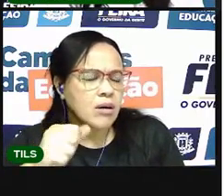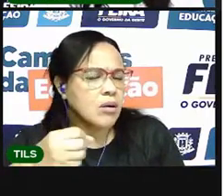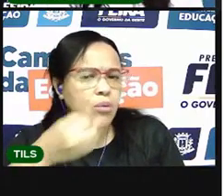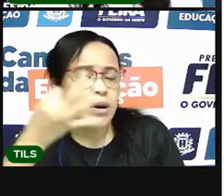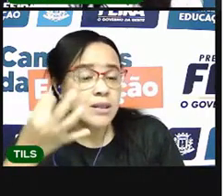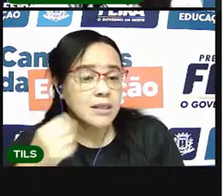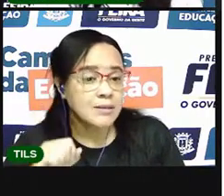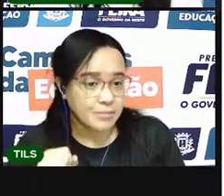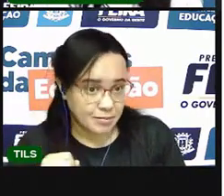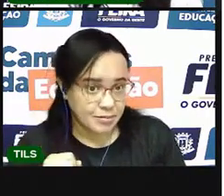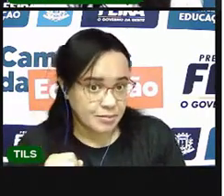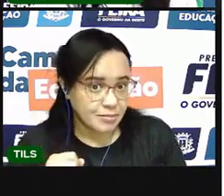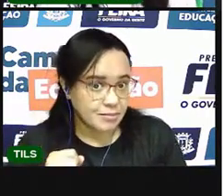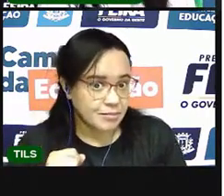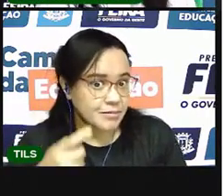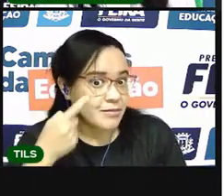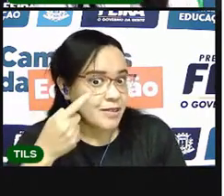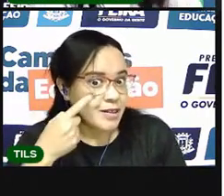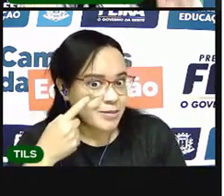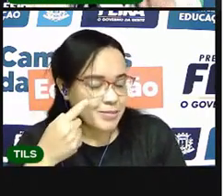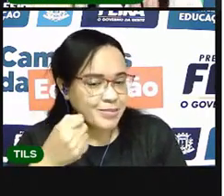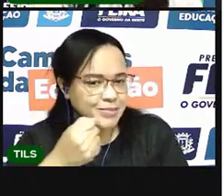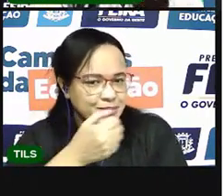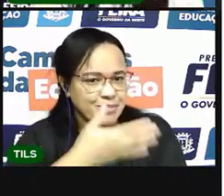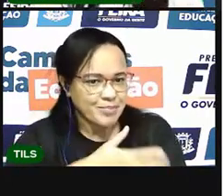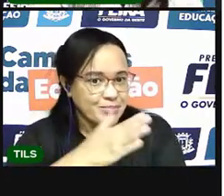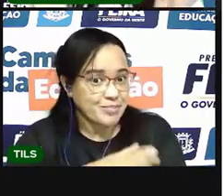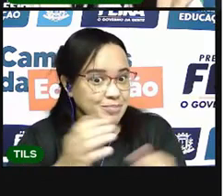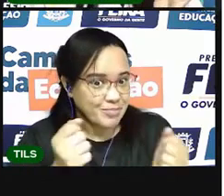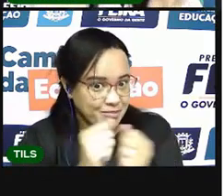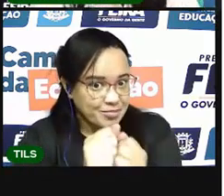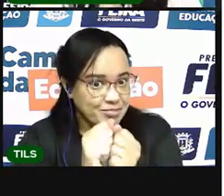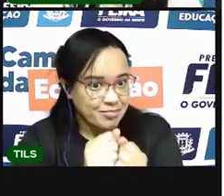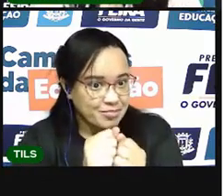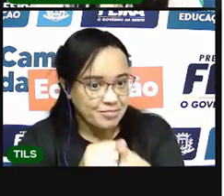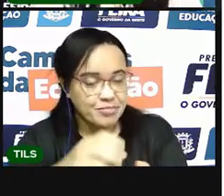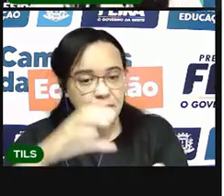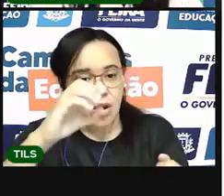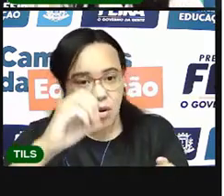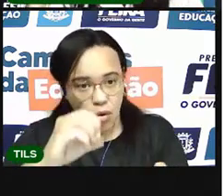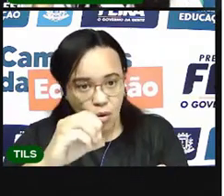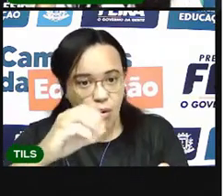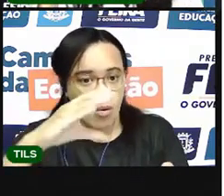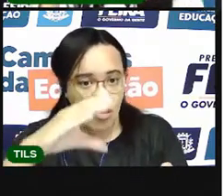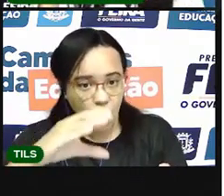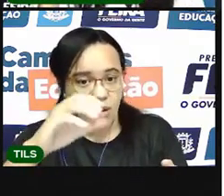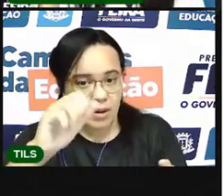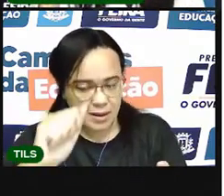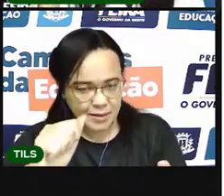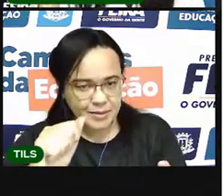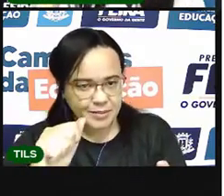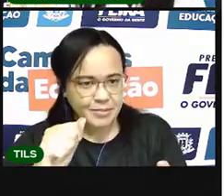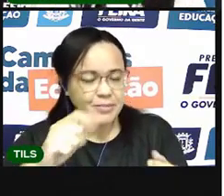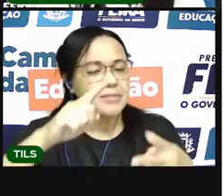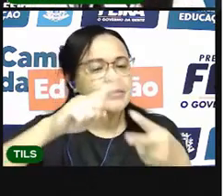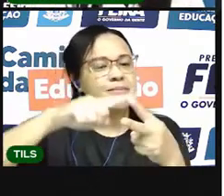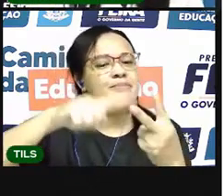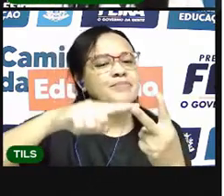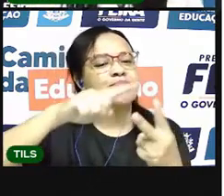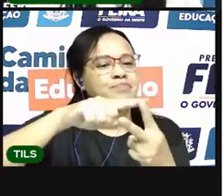Vamos fazer junto? Ó, cá. Duas vezes.